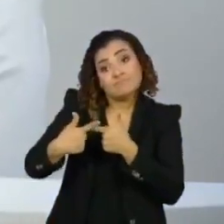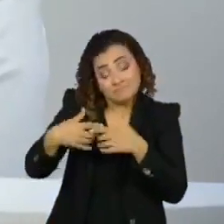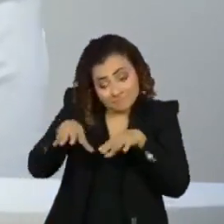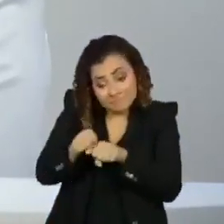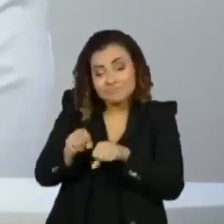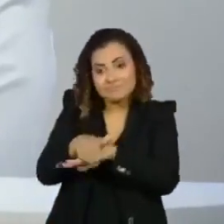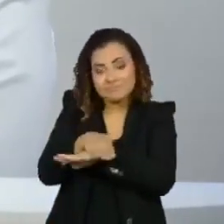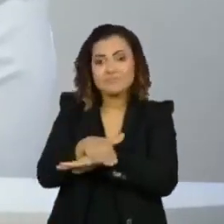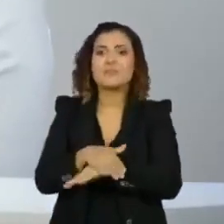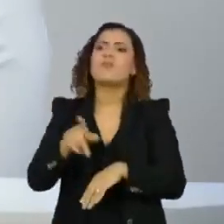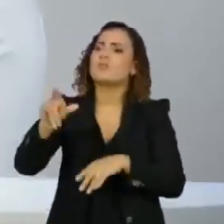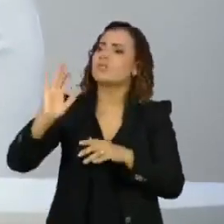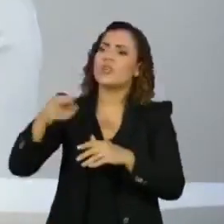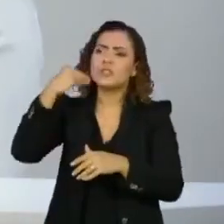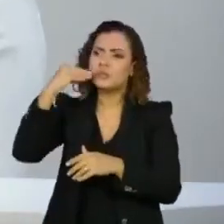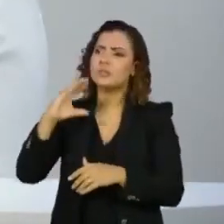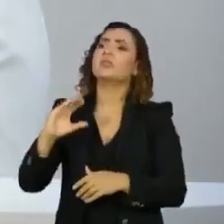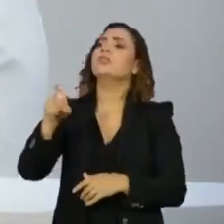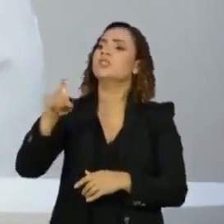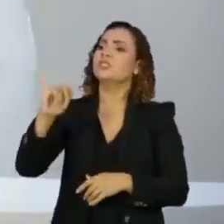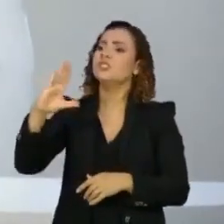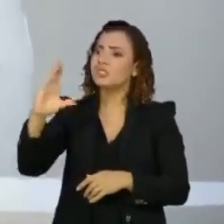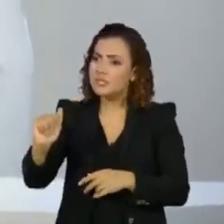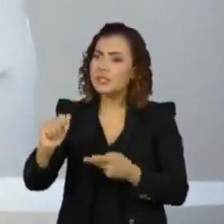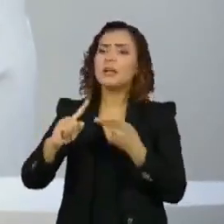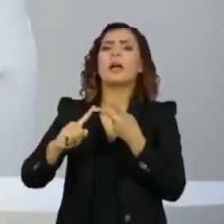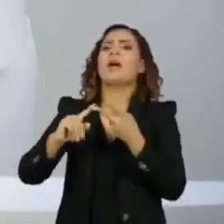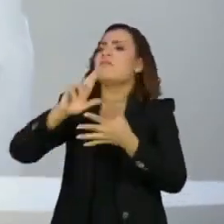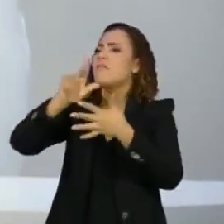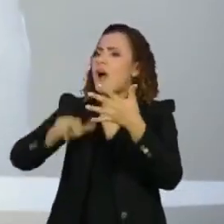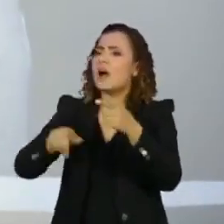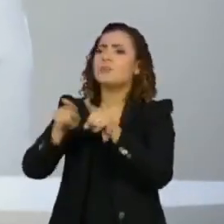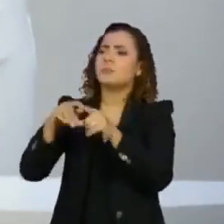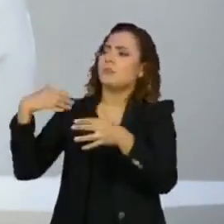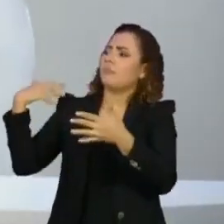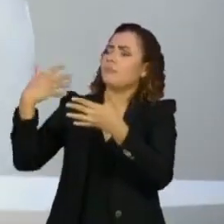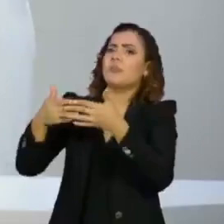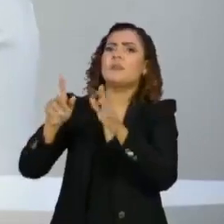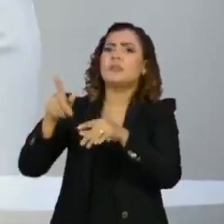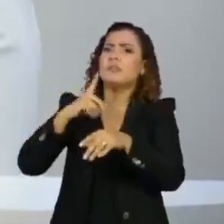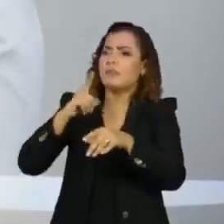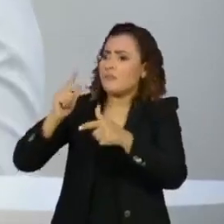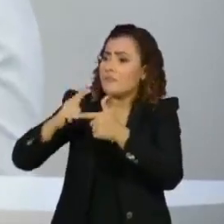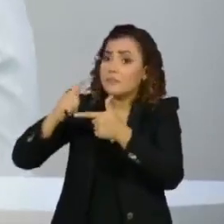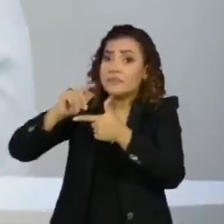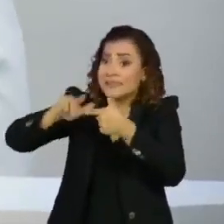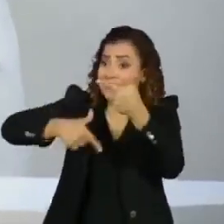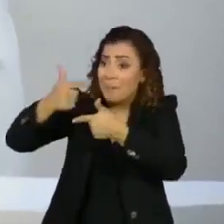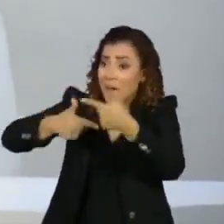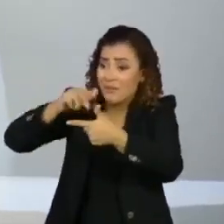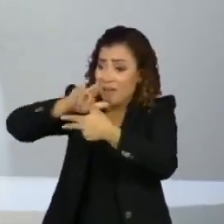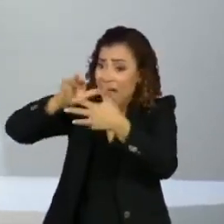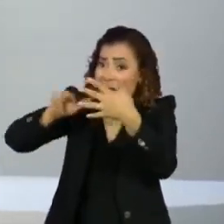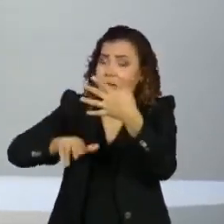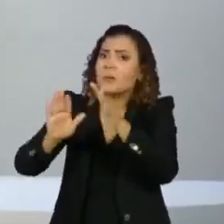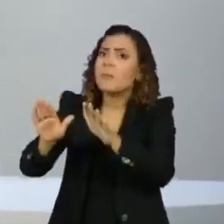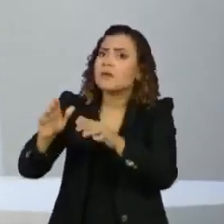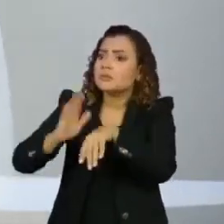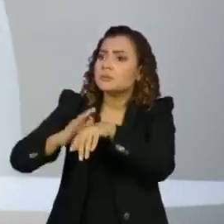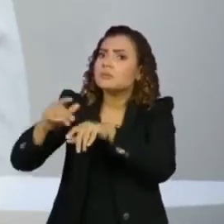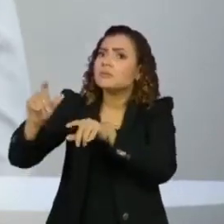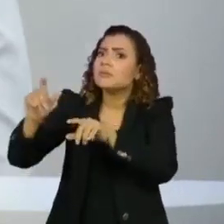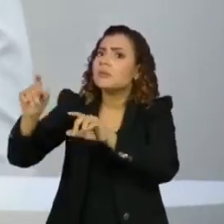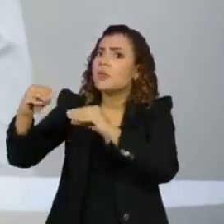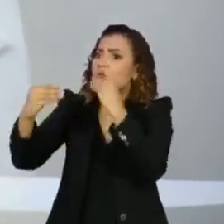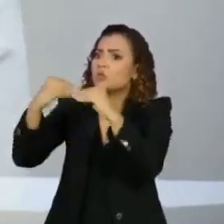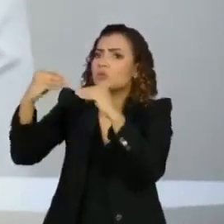já tinha feito Chica, tinha feito da Cor do Pecado, já tinha feito muita coisa. Por que você quis ser jornalista?